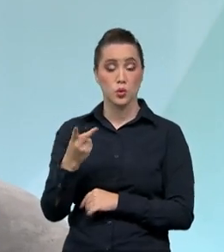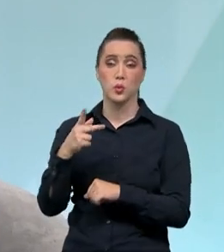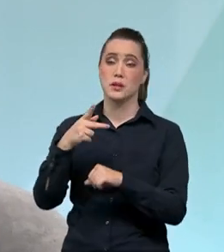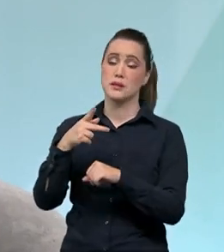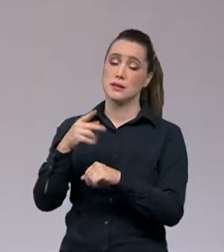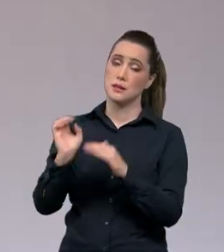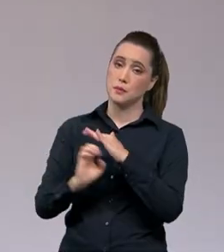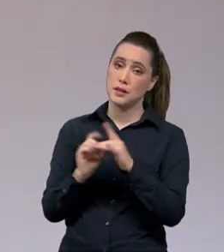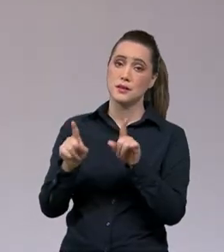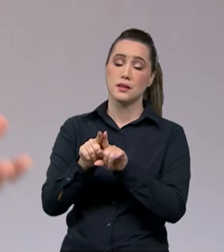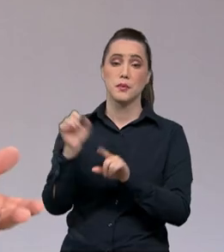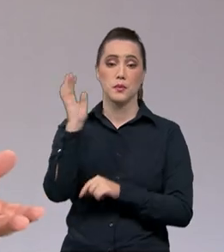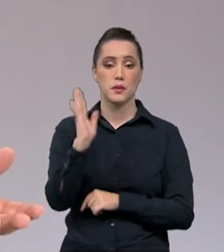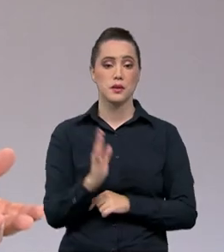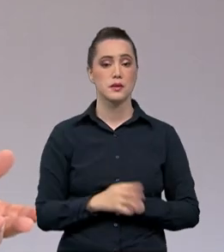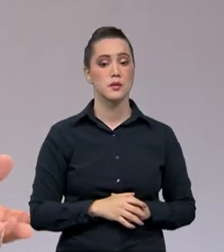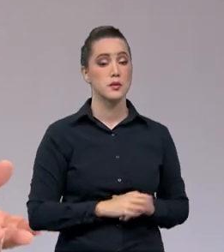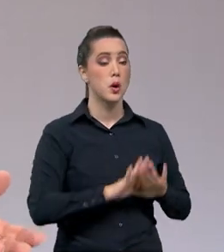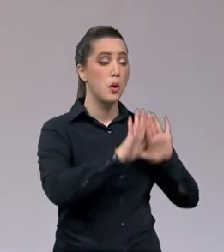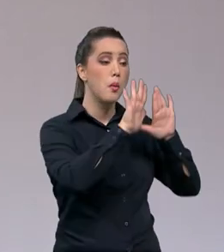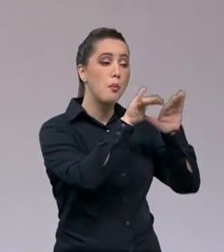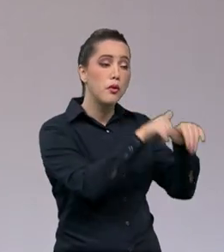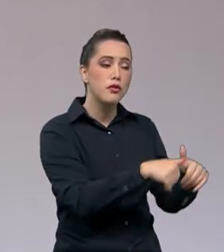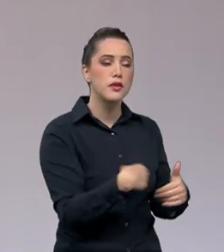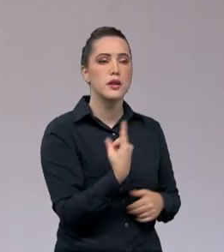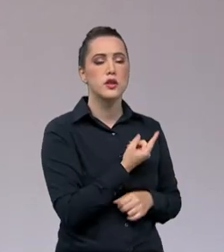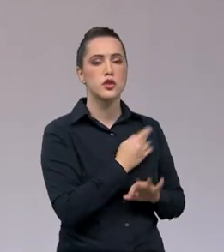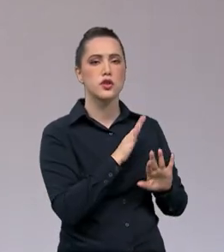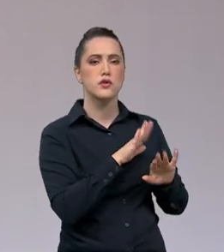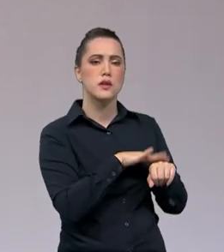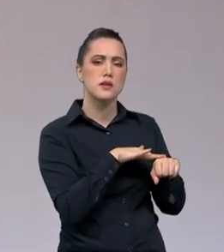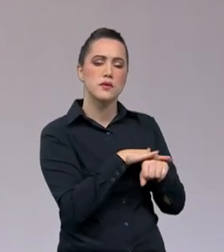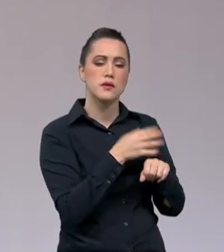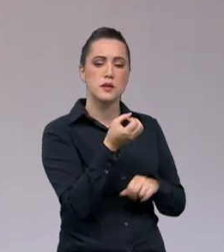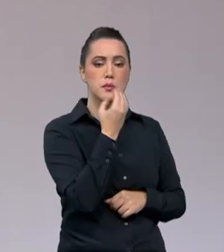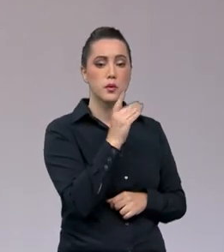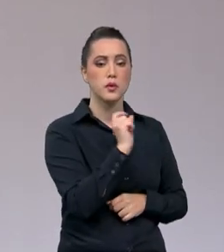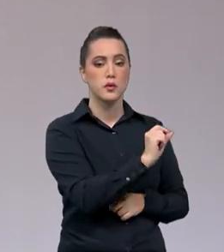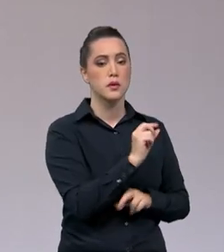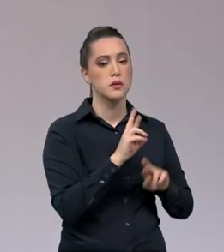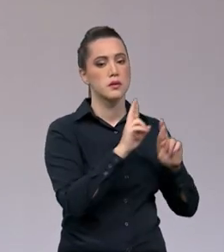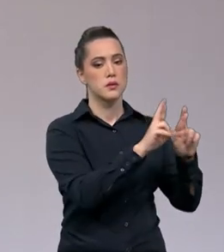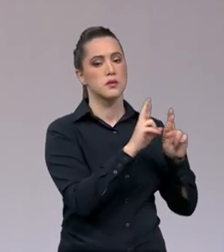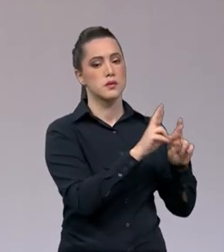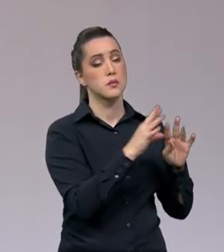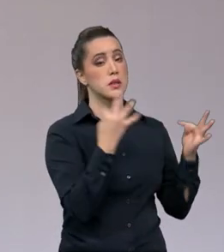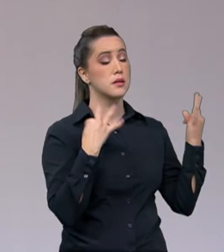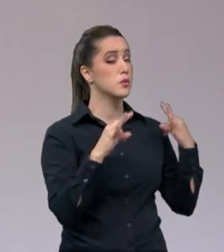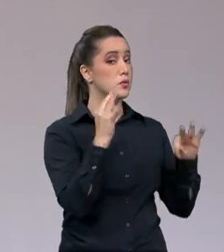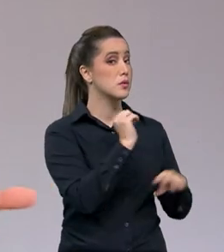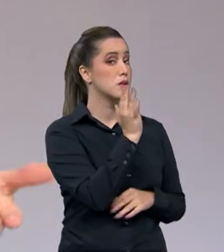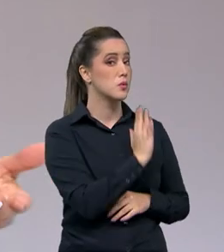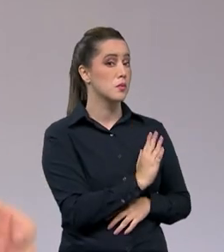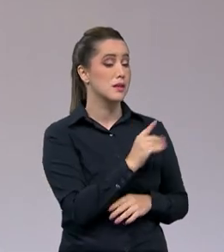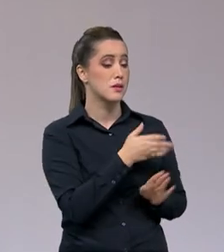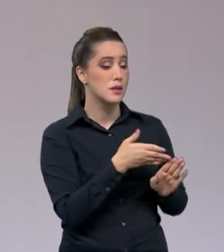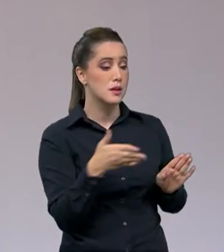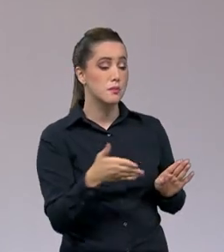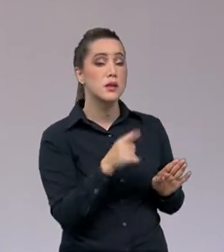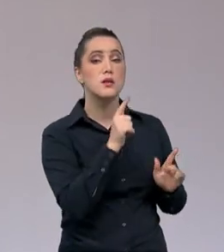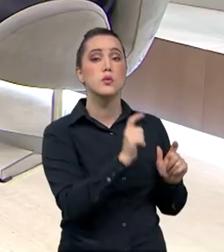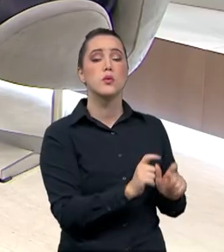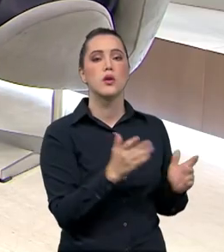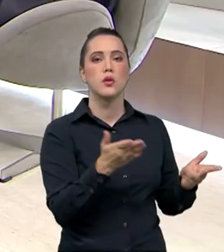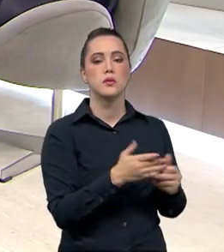o brasileiro. Muito bom. E para a gente encerrar essa conversa tão boa aqui, presidente, o que nós podemos esperar do turismo brasileiro nesse momento de